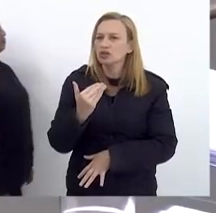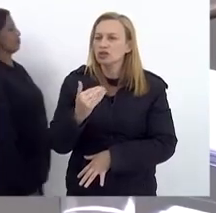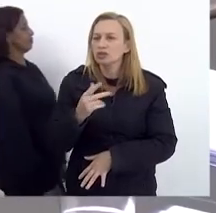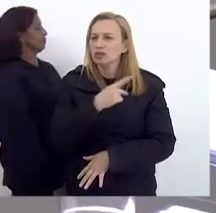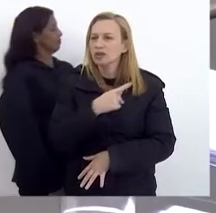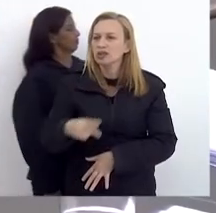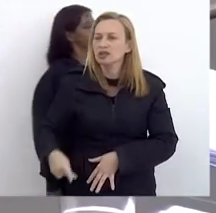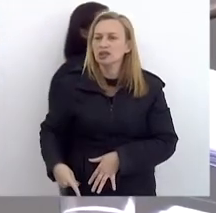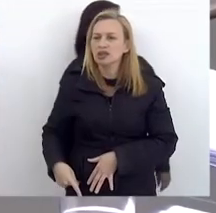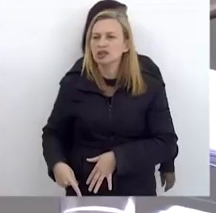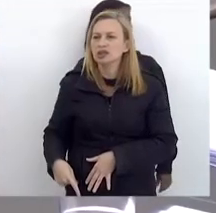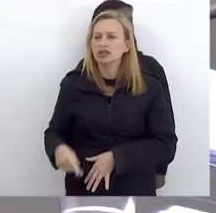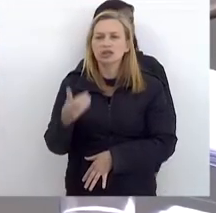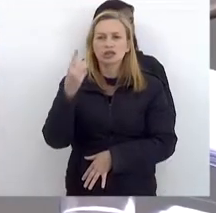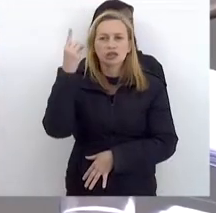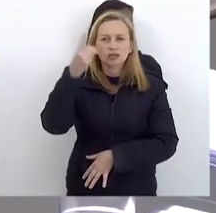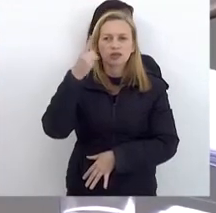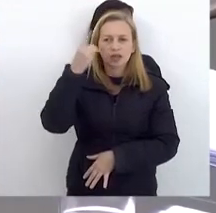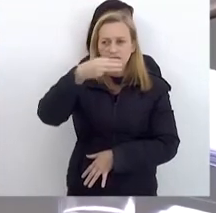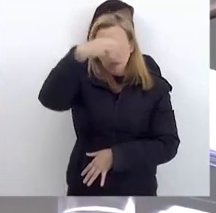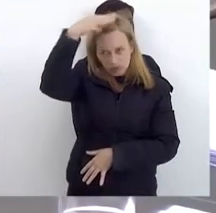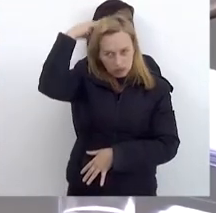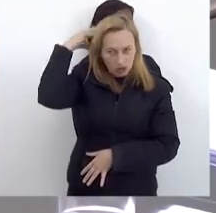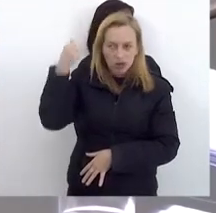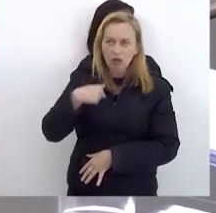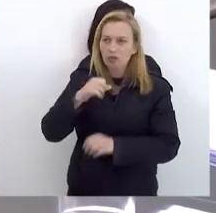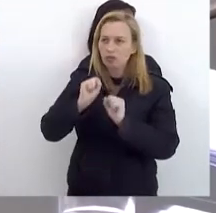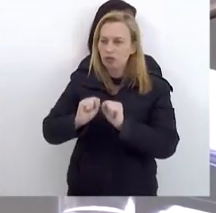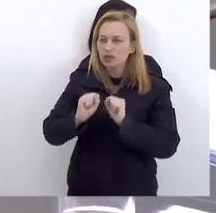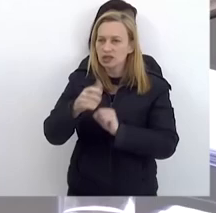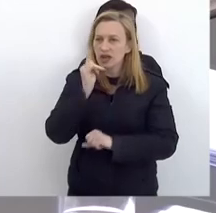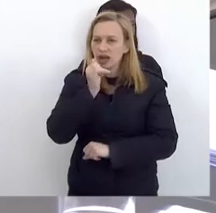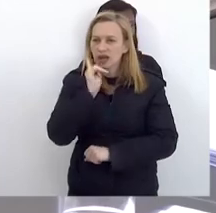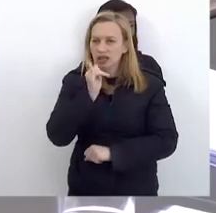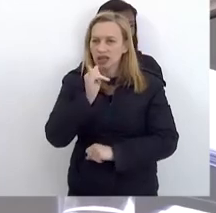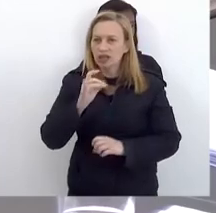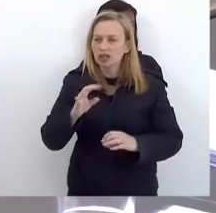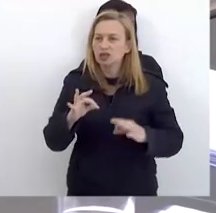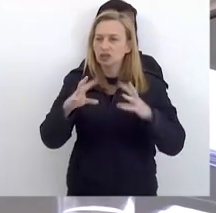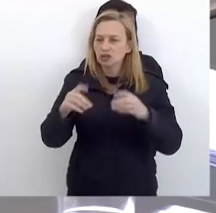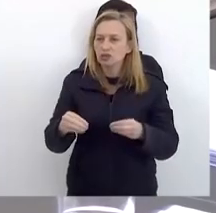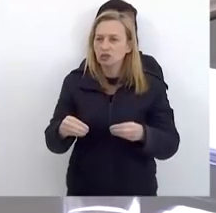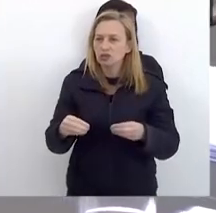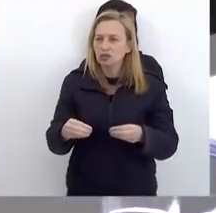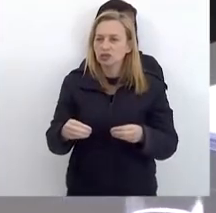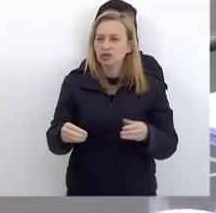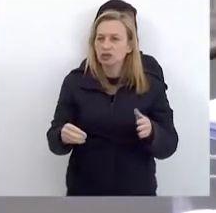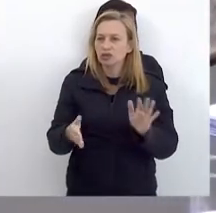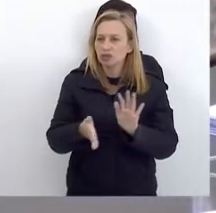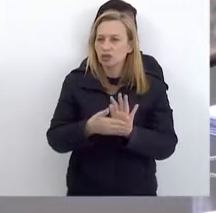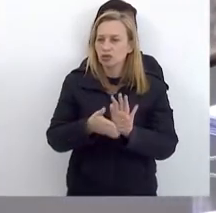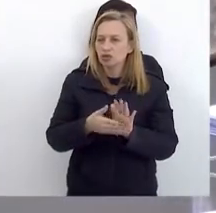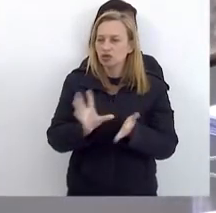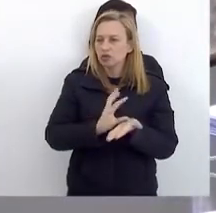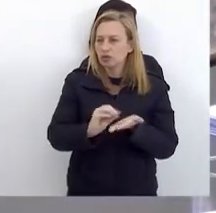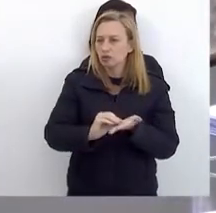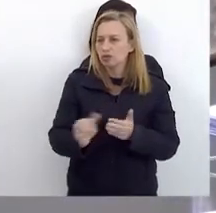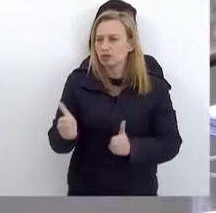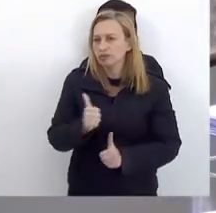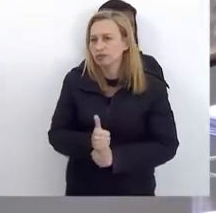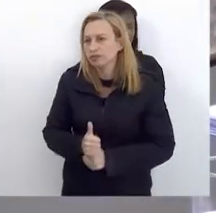presidência ao deputado Márcio Pacheco, para que eu possa relatar os pareceres da proposição em pauta.